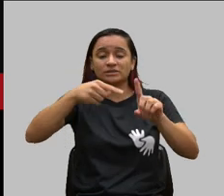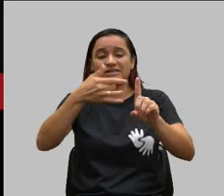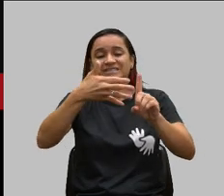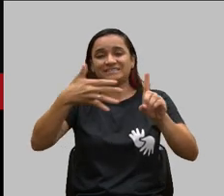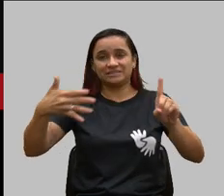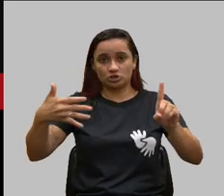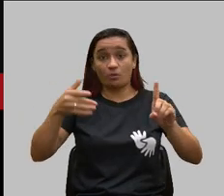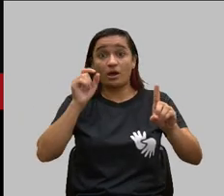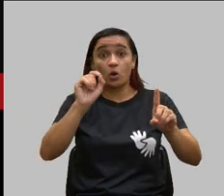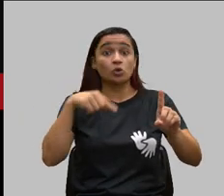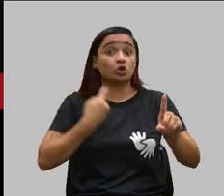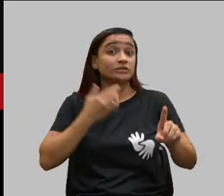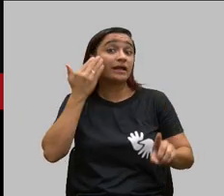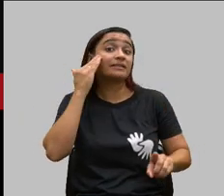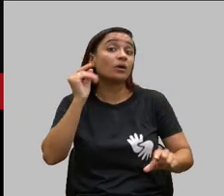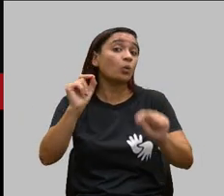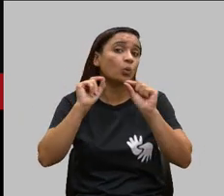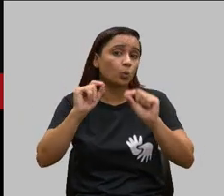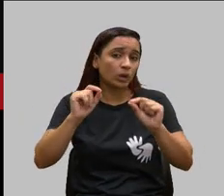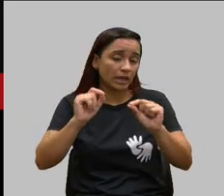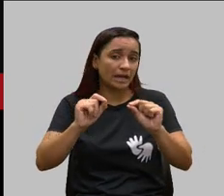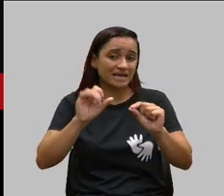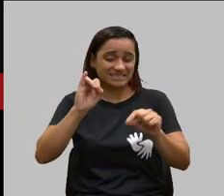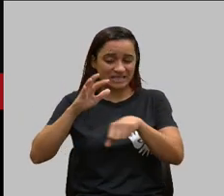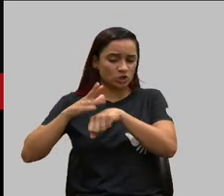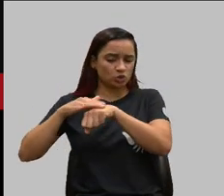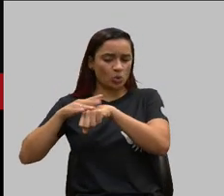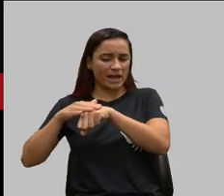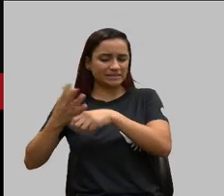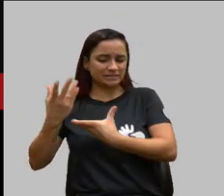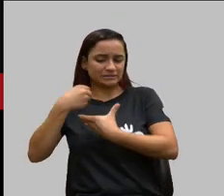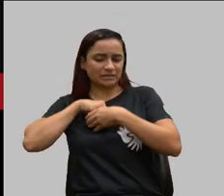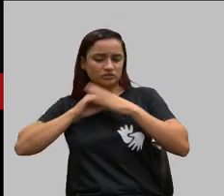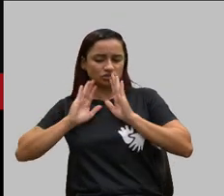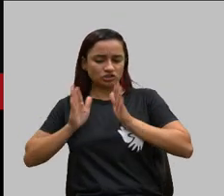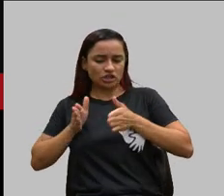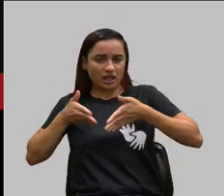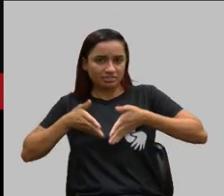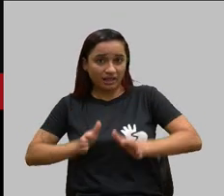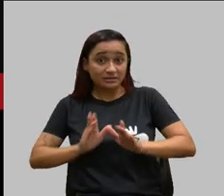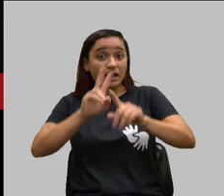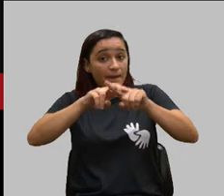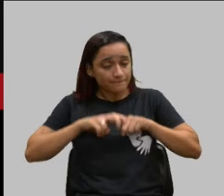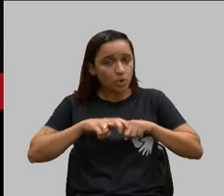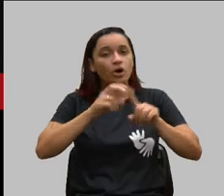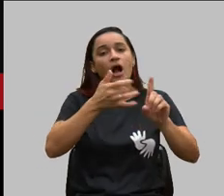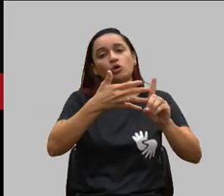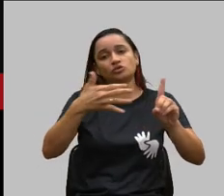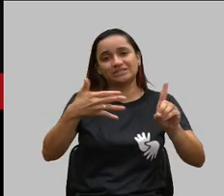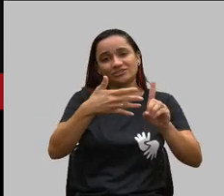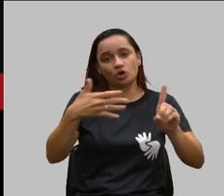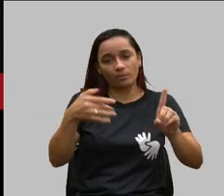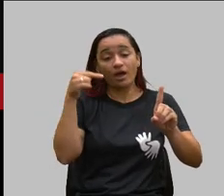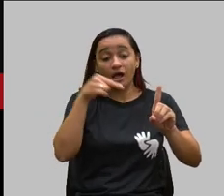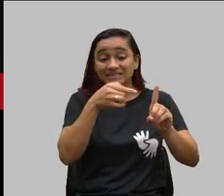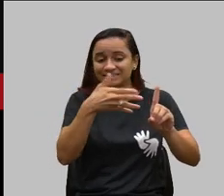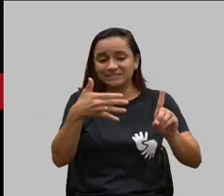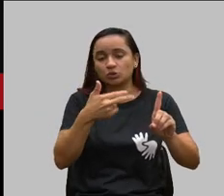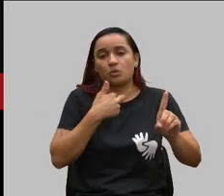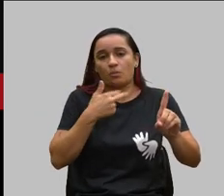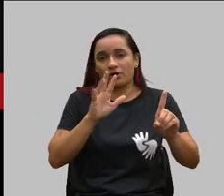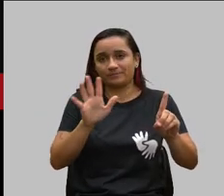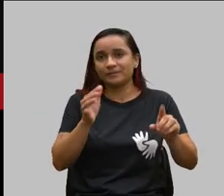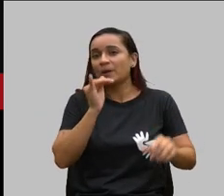agência entende que doença e lesão pré-existente é o que decorre da síndrome mas não a síndrome em si dando